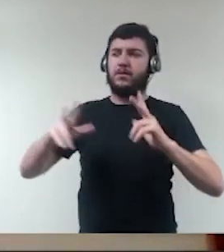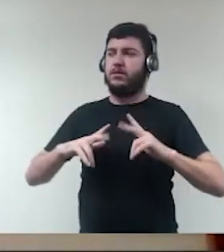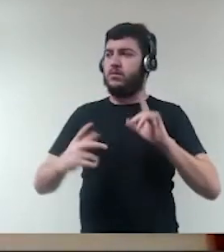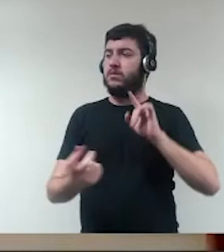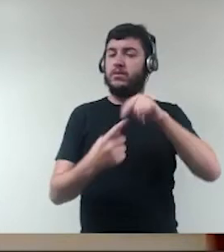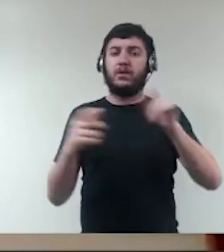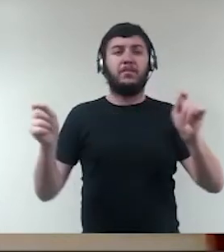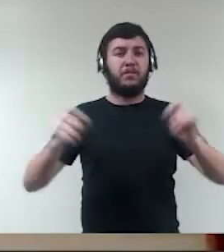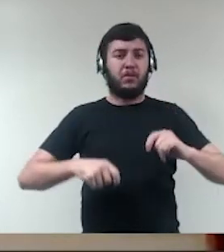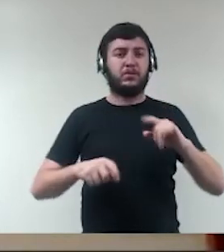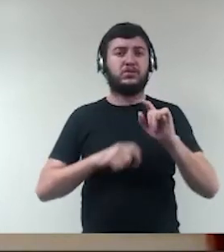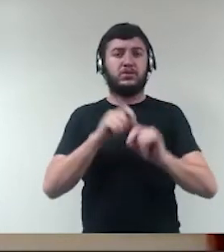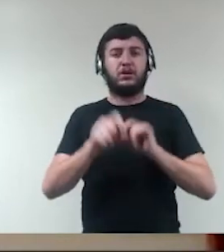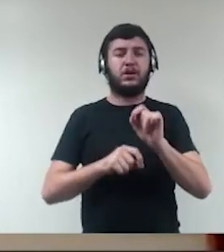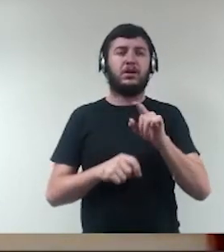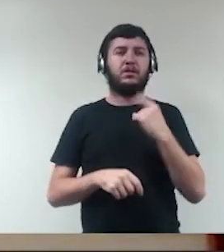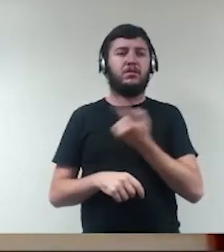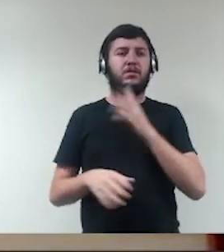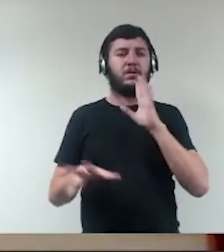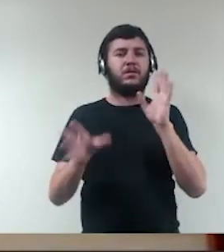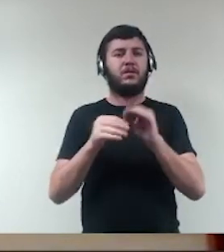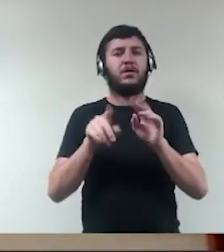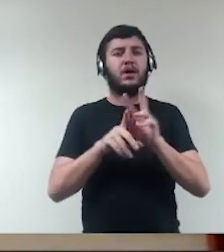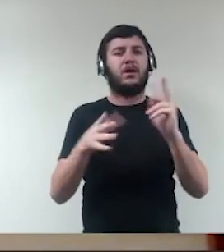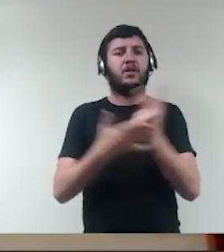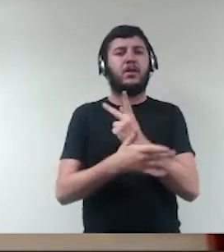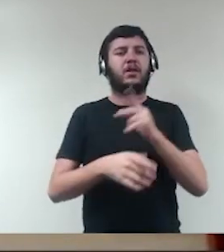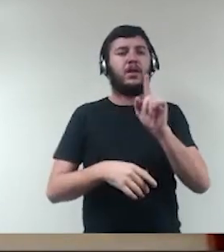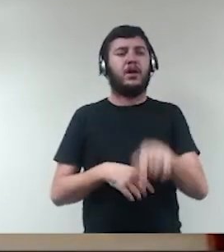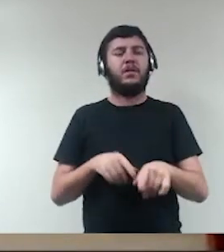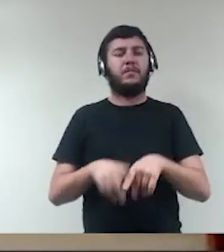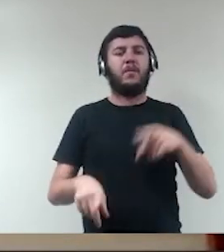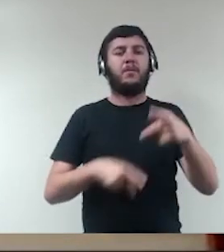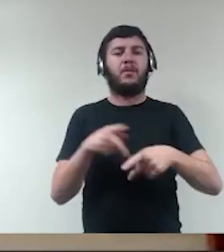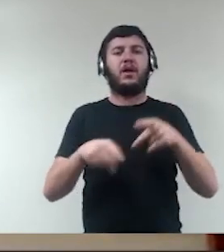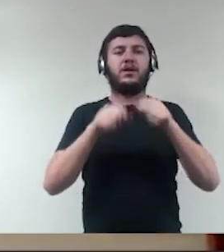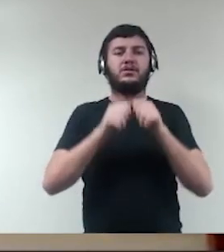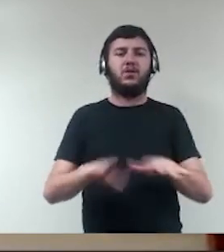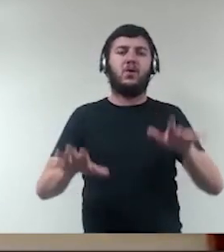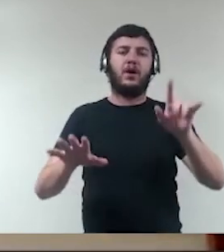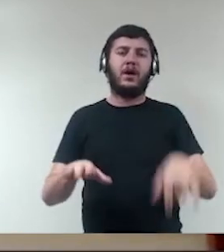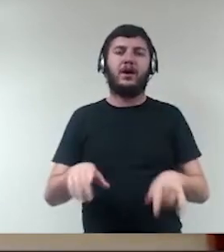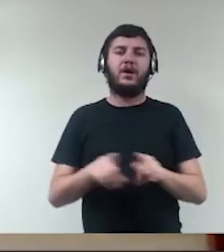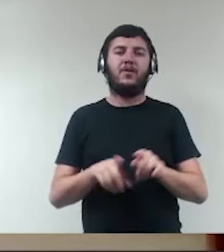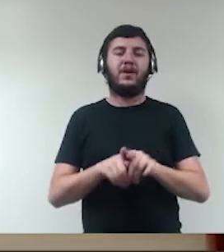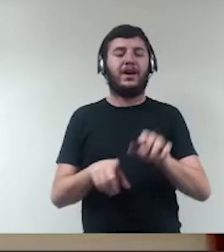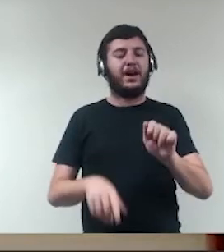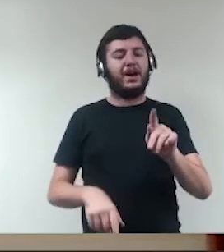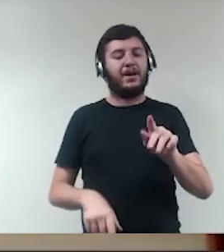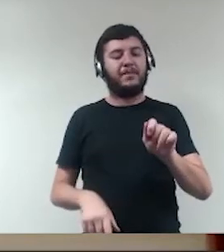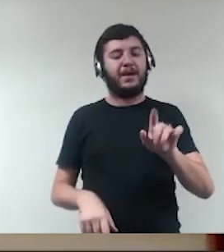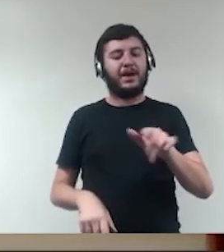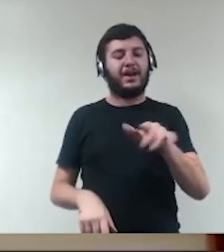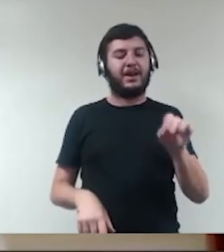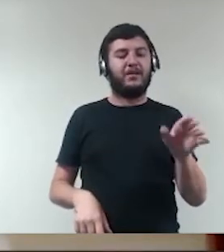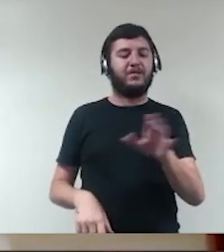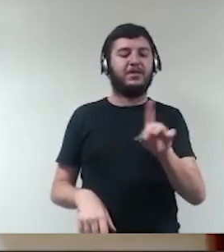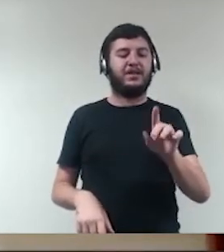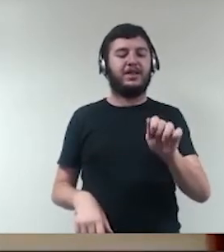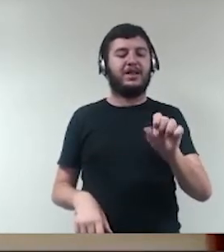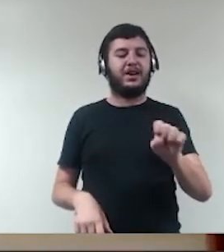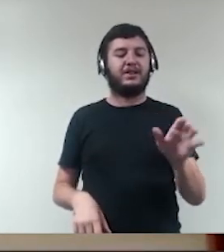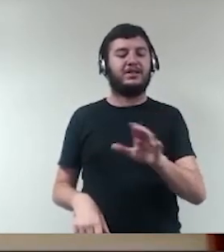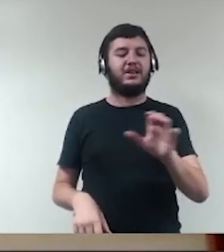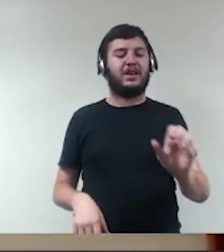popularizou como apagão das canetas onde os agentes públicos não começaram a não querer